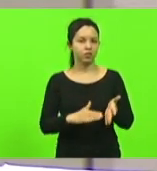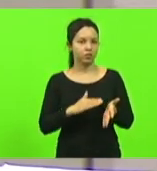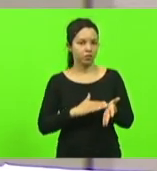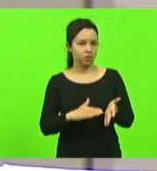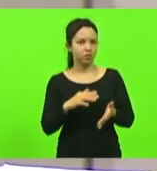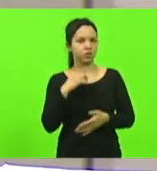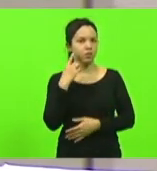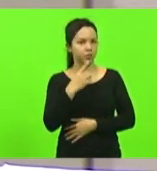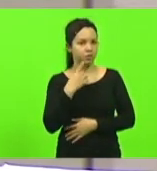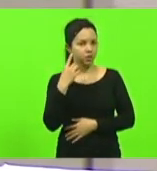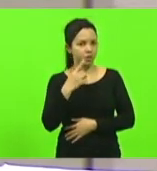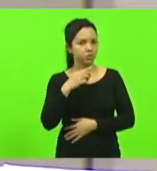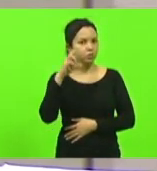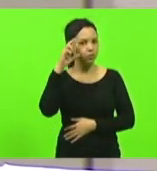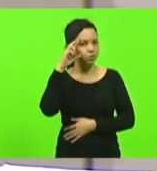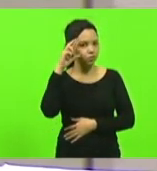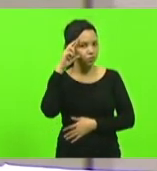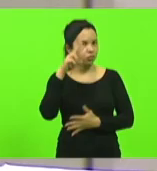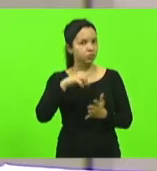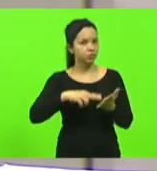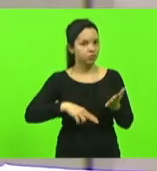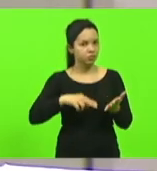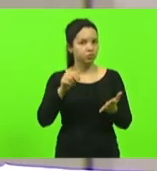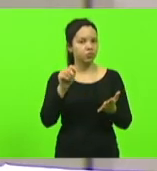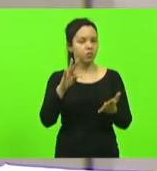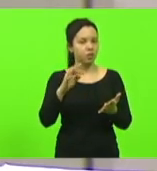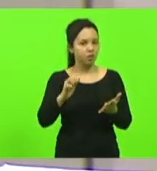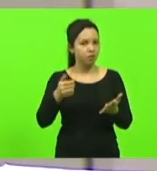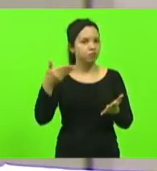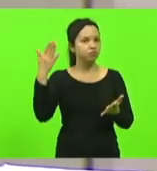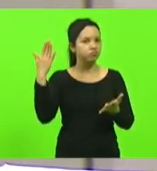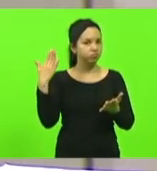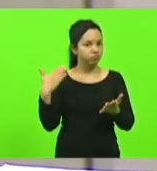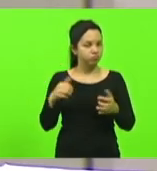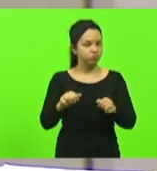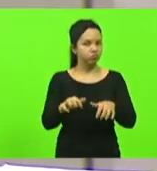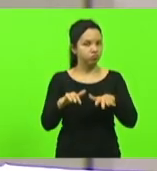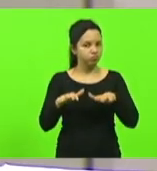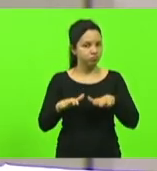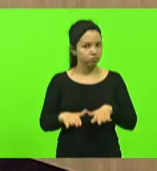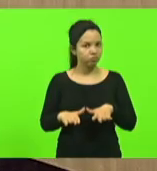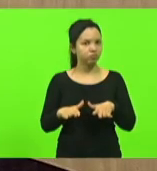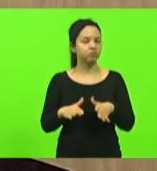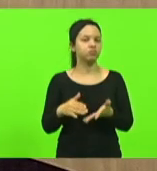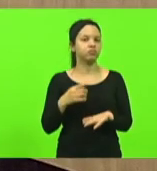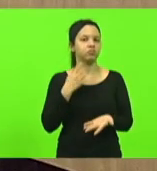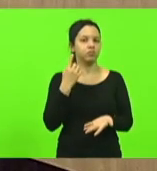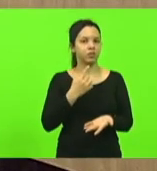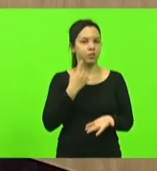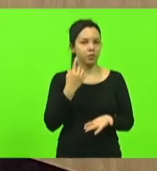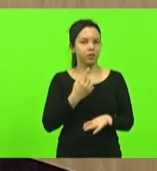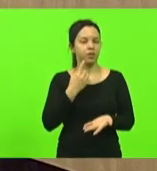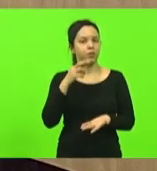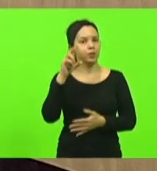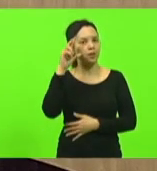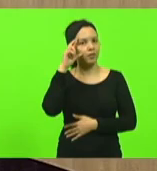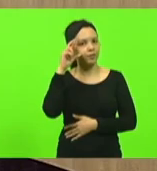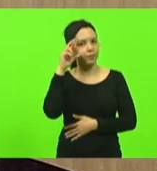deputado Ricardo Alba, que proceda à leitura da ata da sessão anterior. Por gentileza, deputado Ricardo Alba.